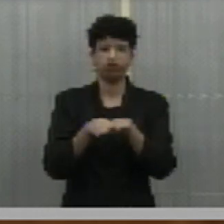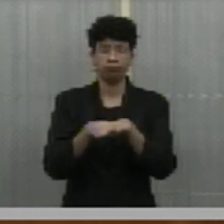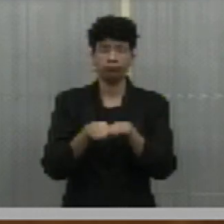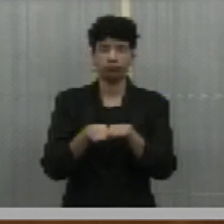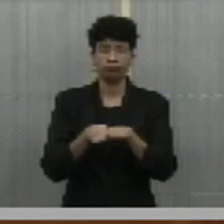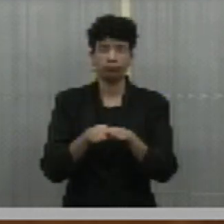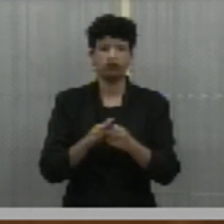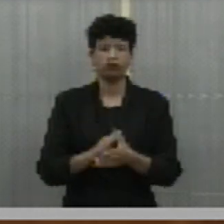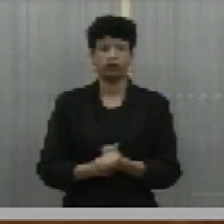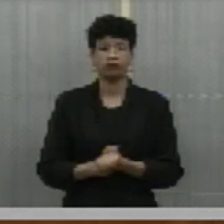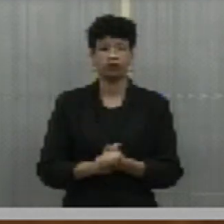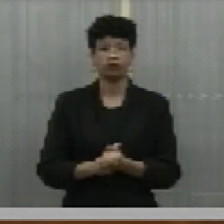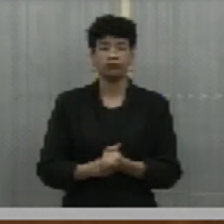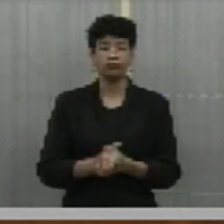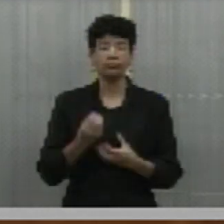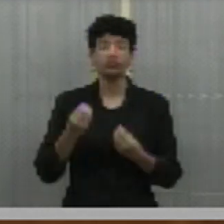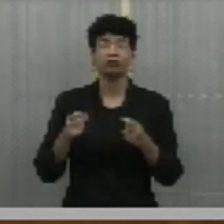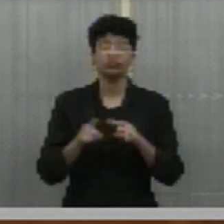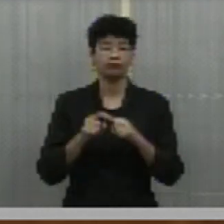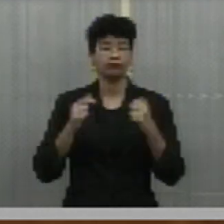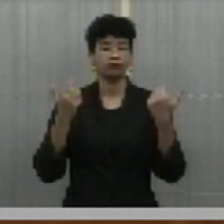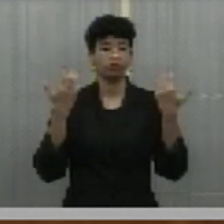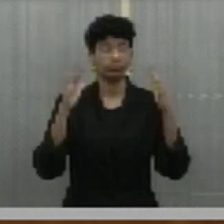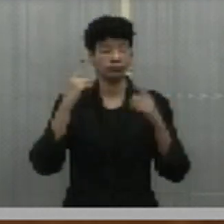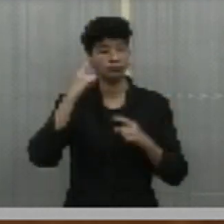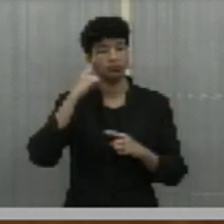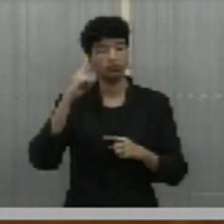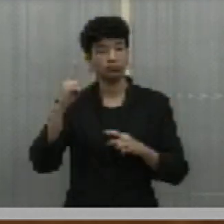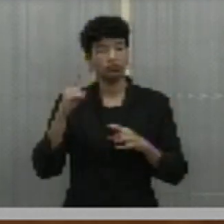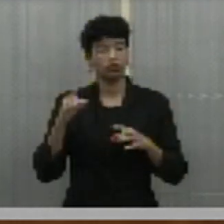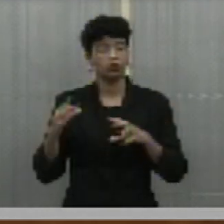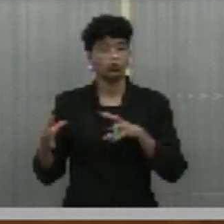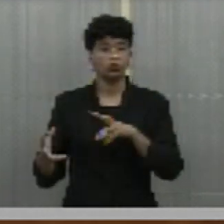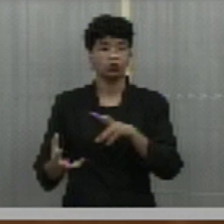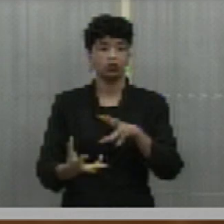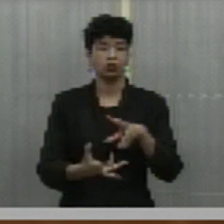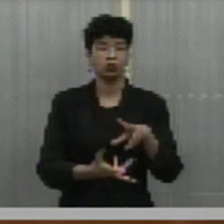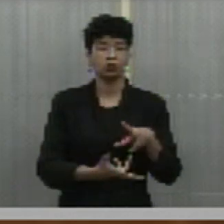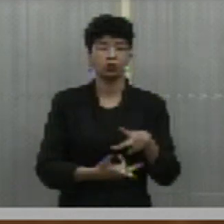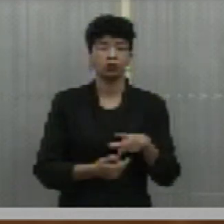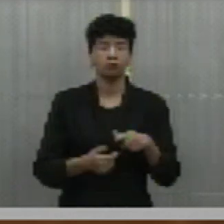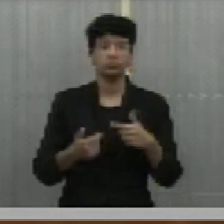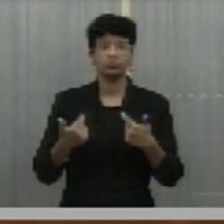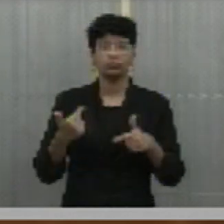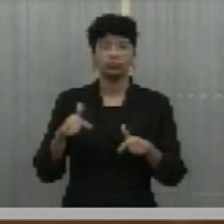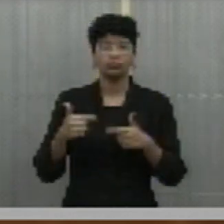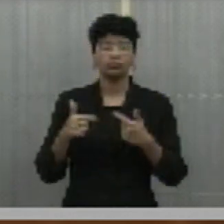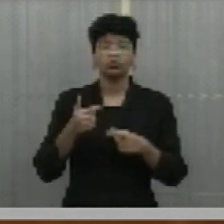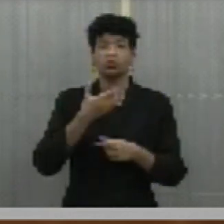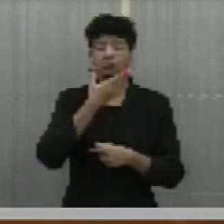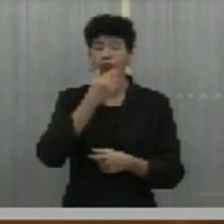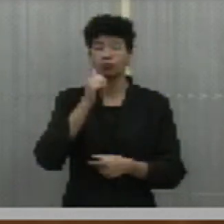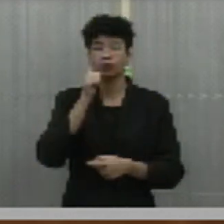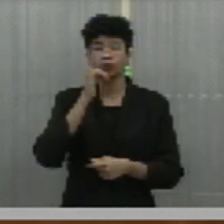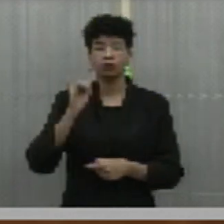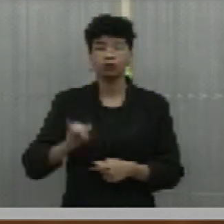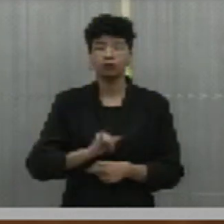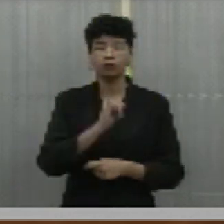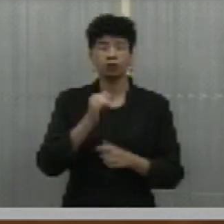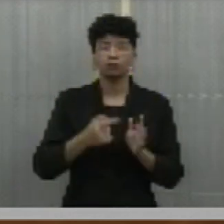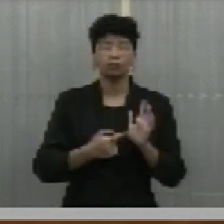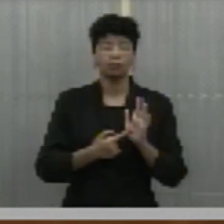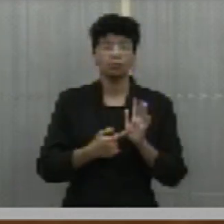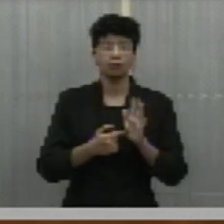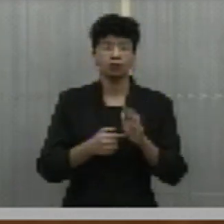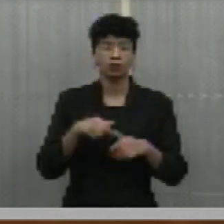como também comemoramos o Dia Mundial dos Trabalhadores e das Trabalhadoras. Isso é importante registrar